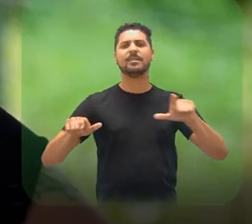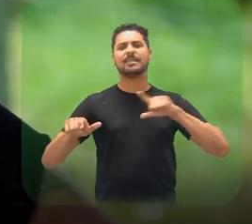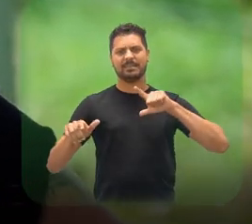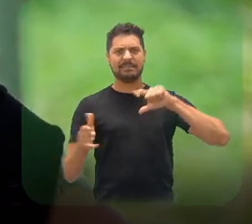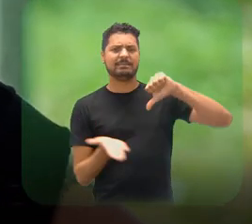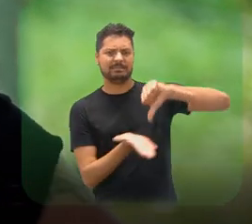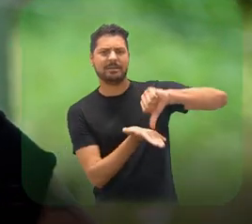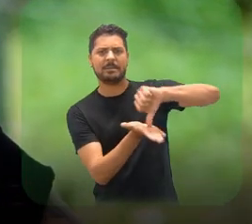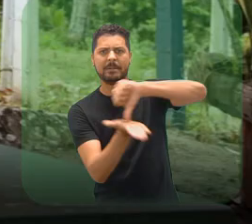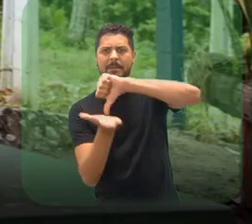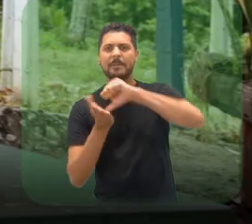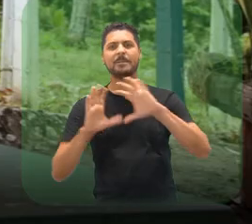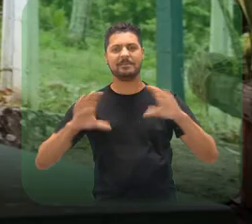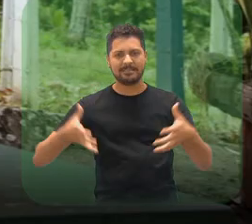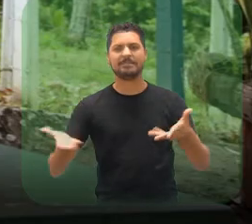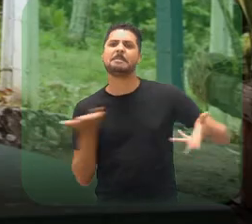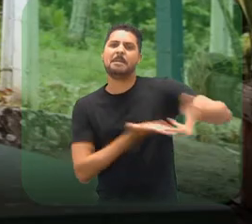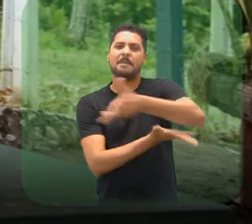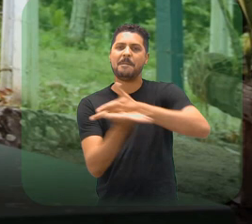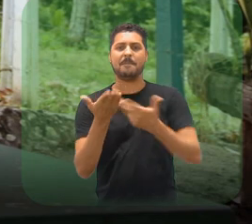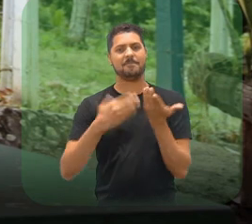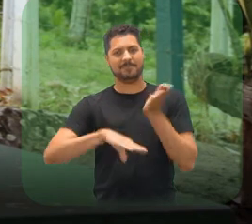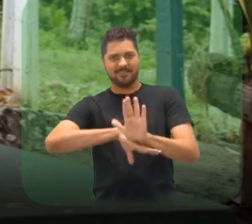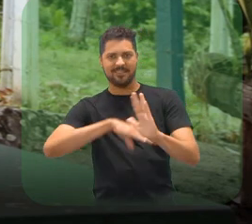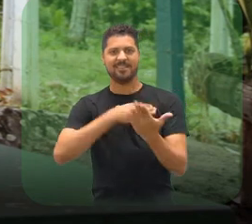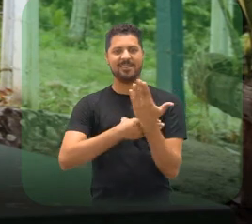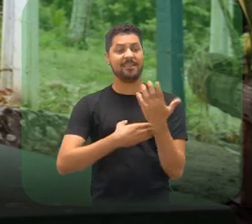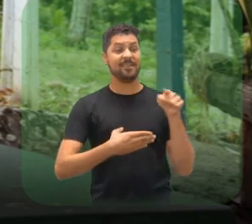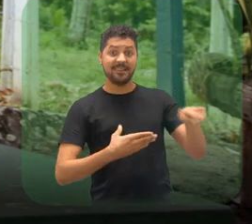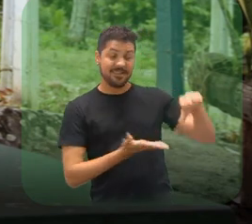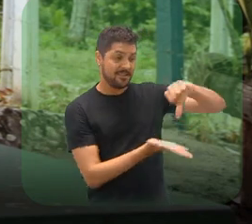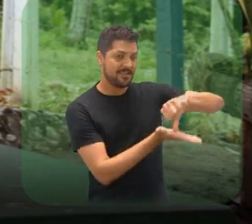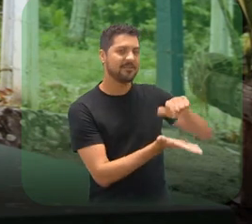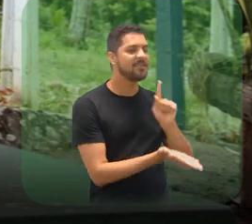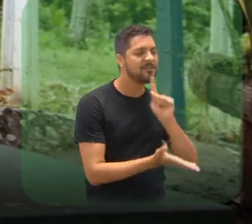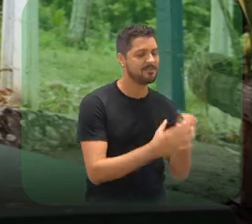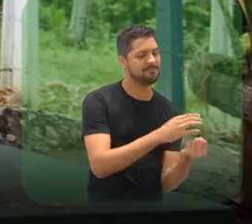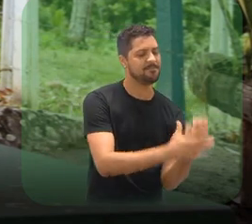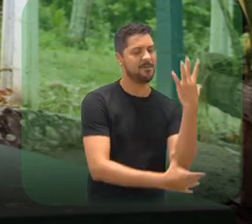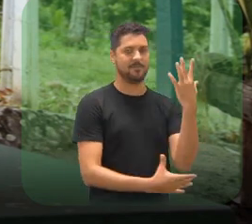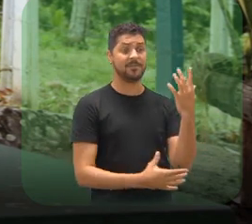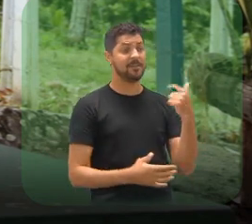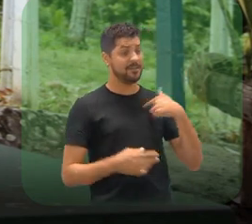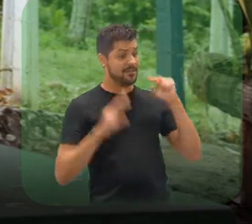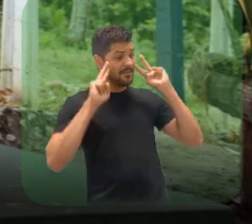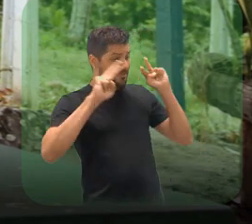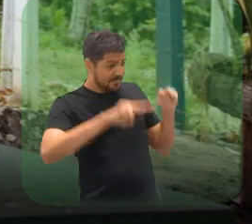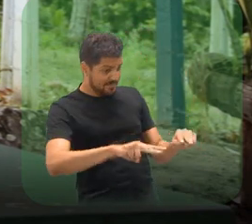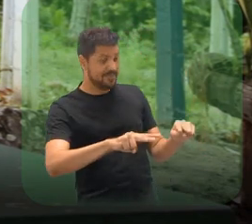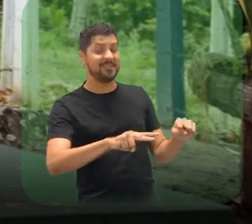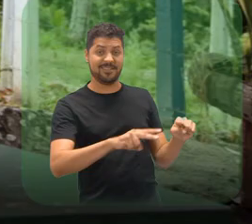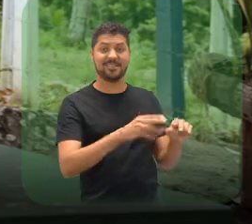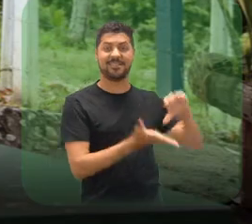setores dialogavam bastante, uns servidores precisavam dos outros para fazer o Campos Garanhuns nascer. A